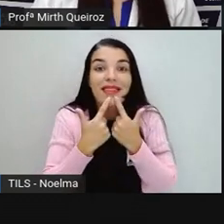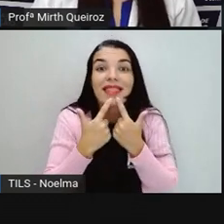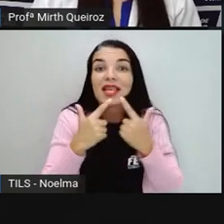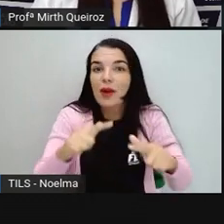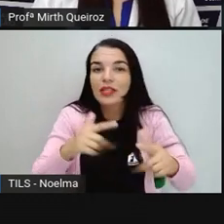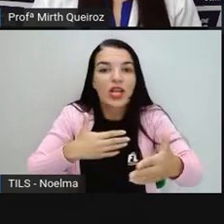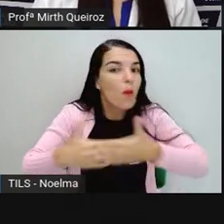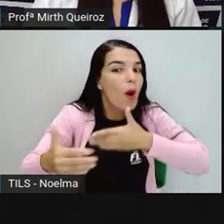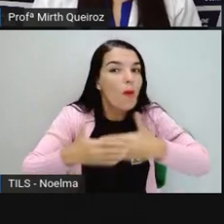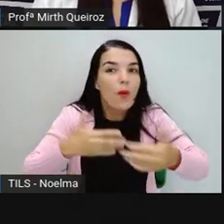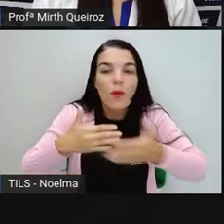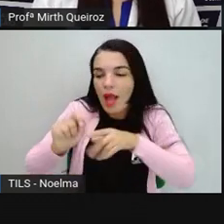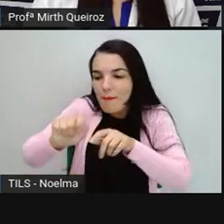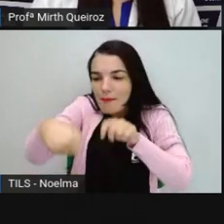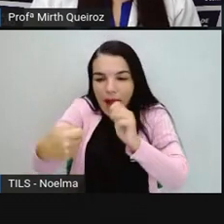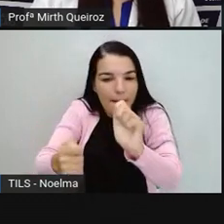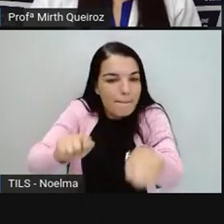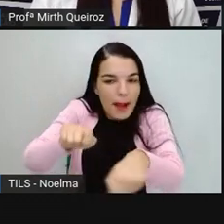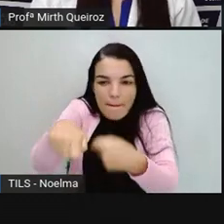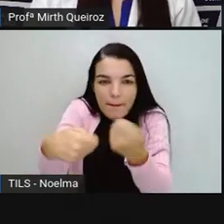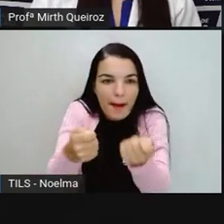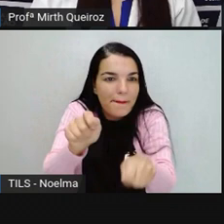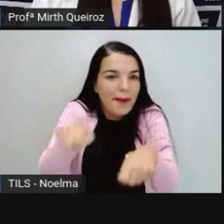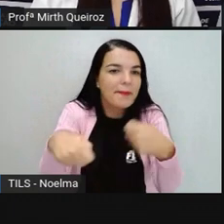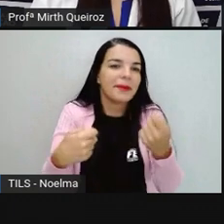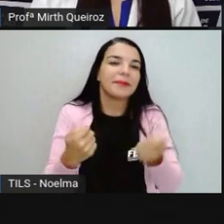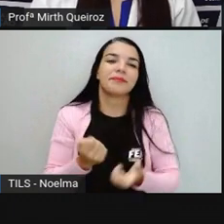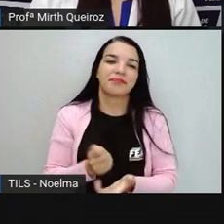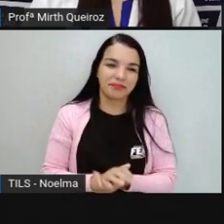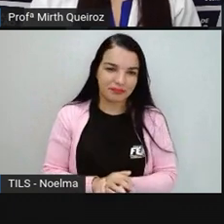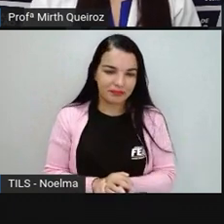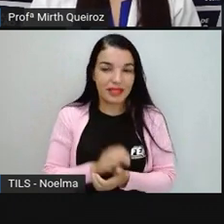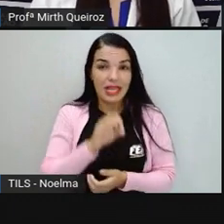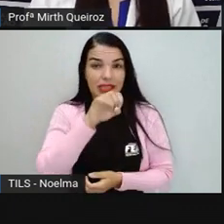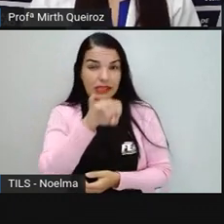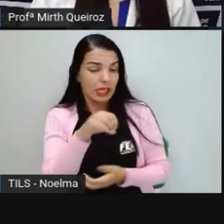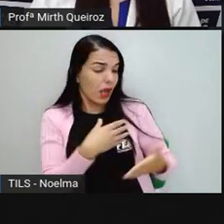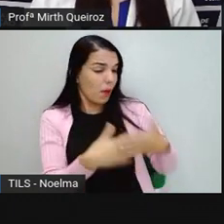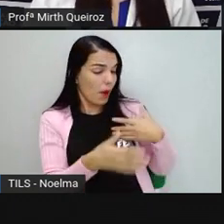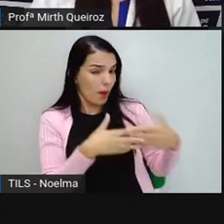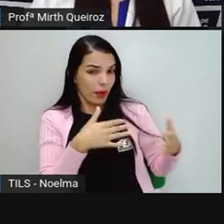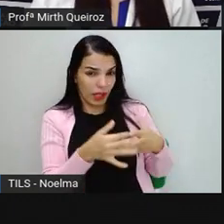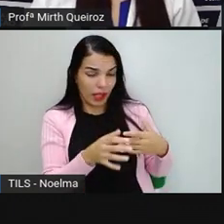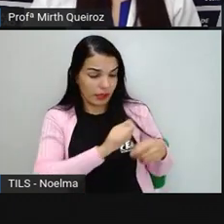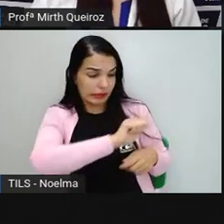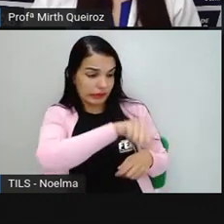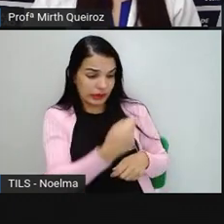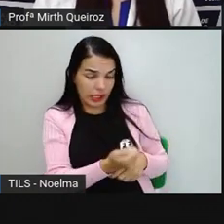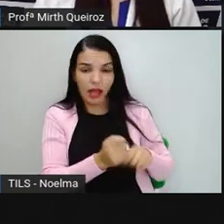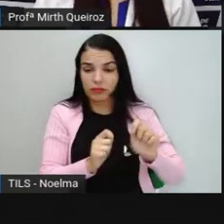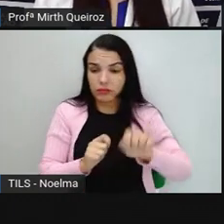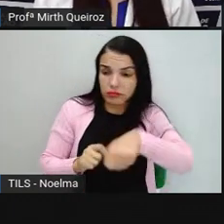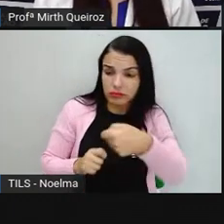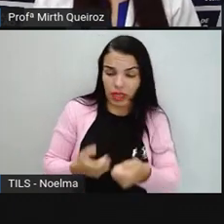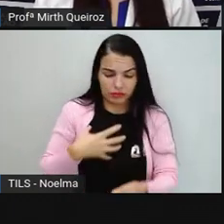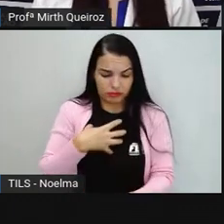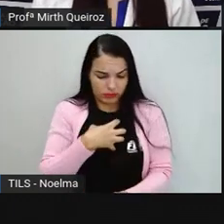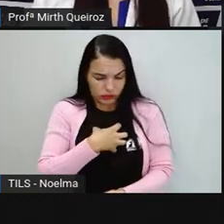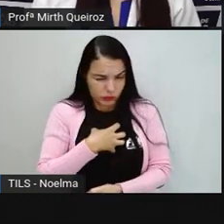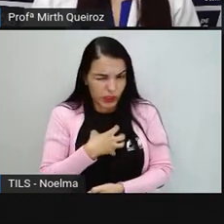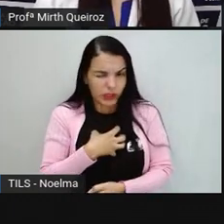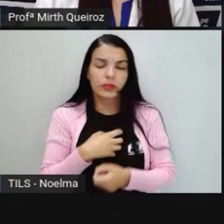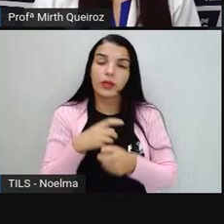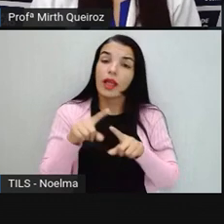sistema de signos simbólicos. Se é qualquer sistema de signos simbólicos,